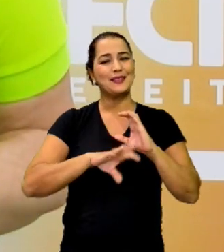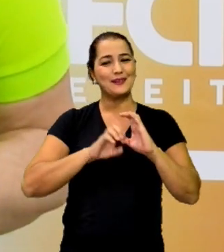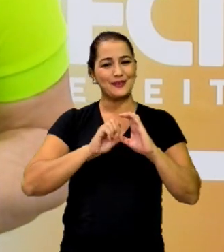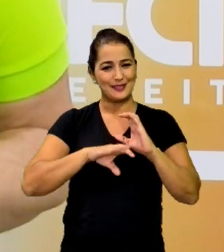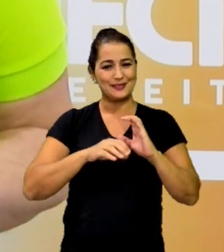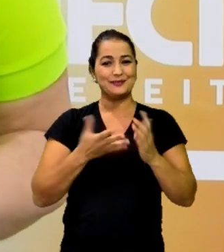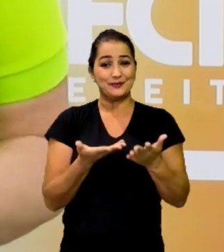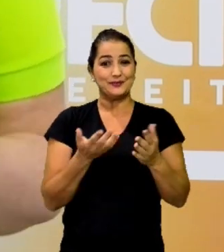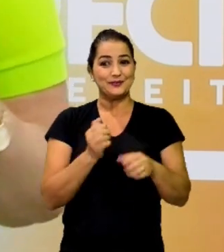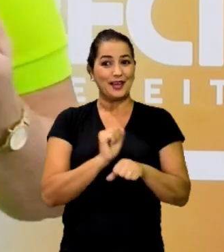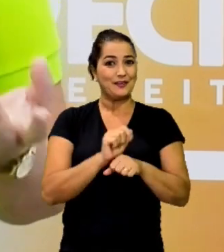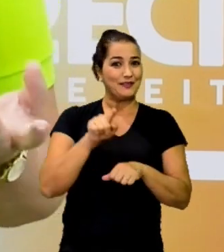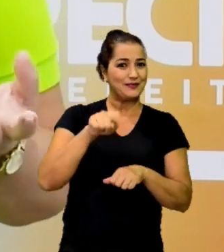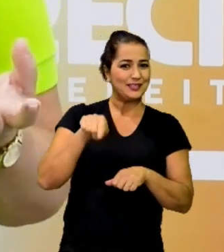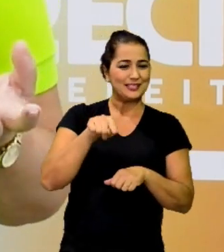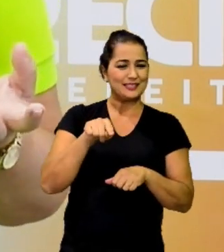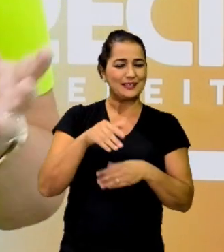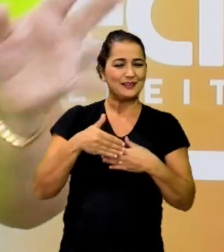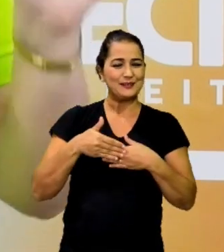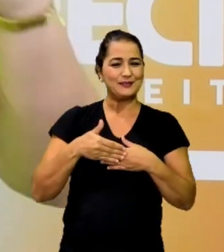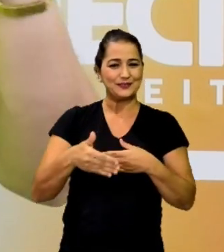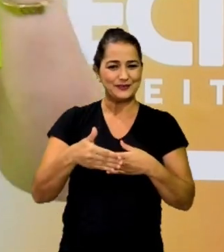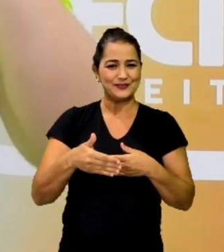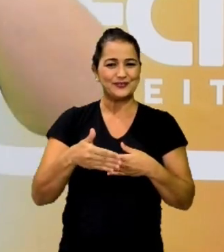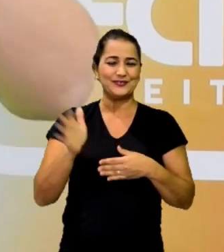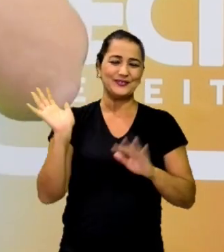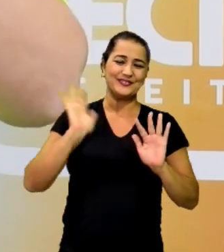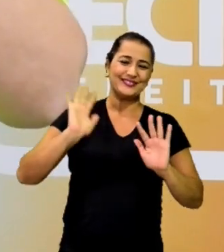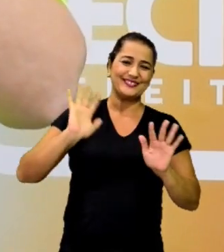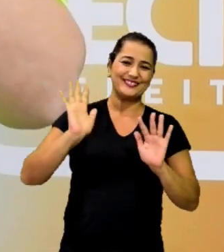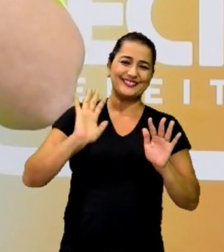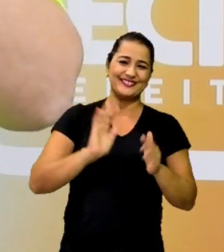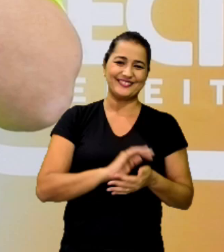aguardando vocês. Até o próximo momento. Tchau!